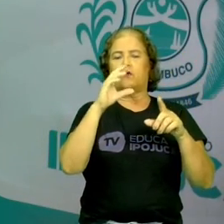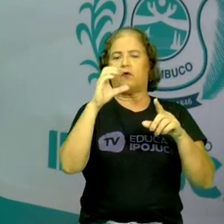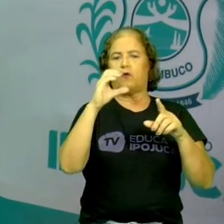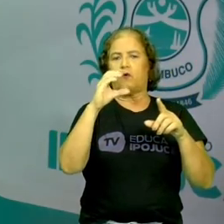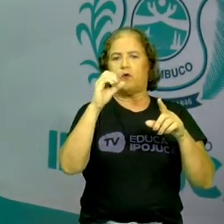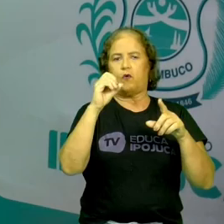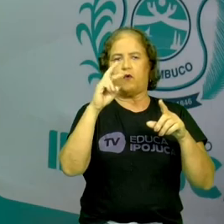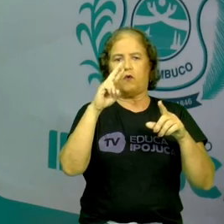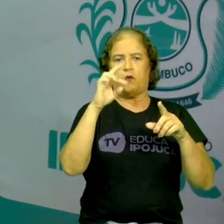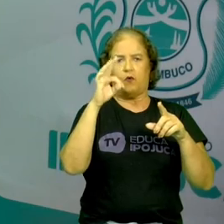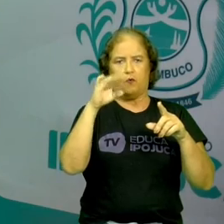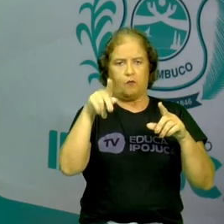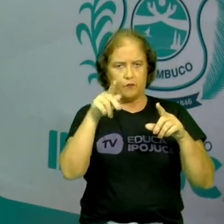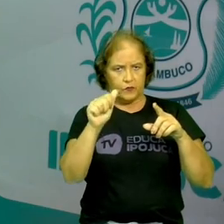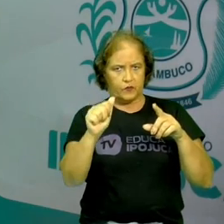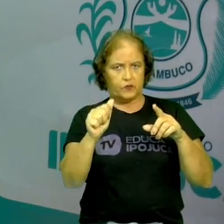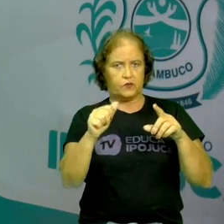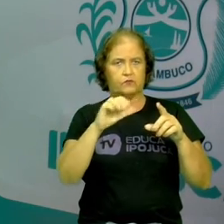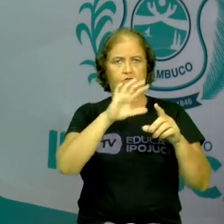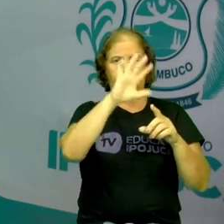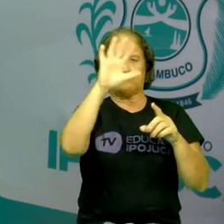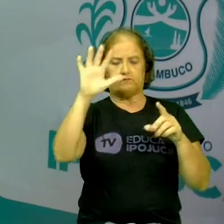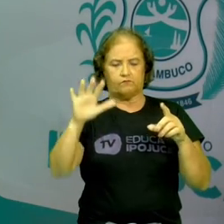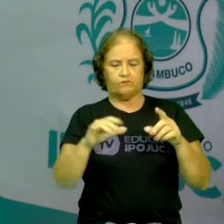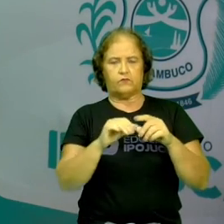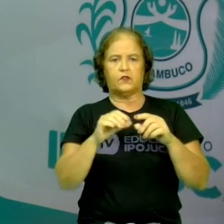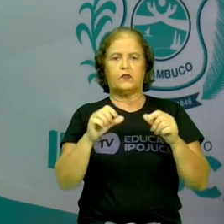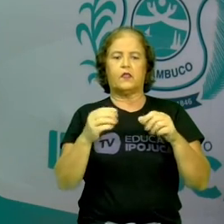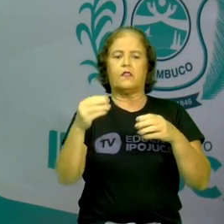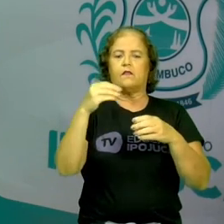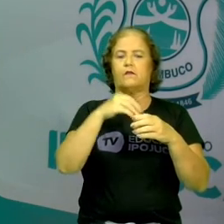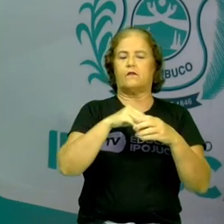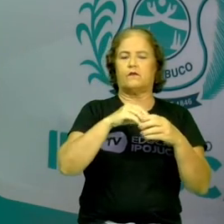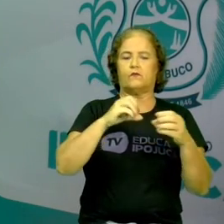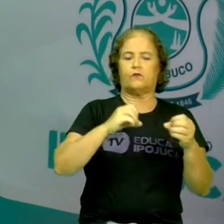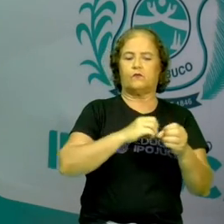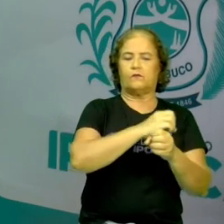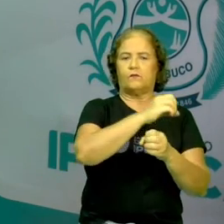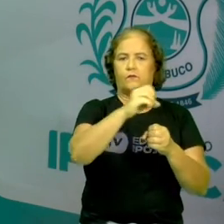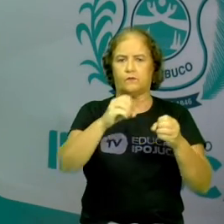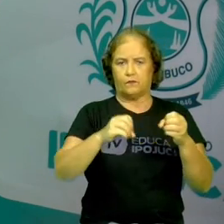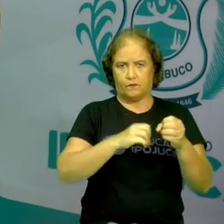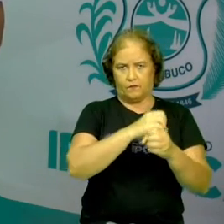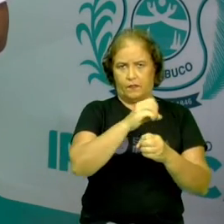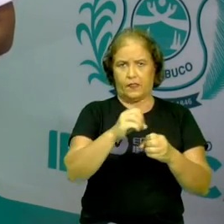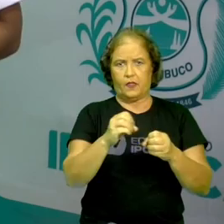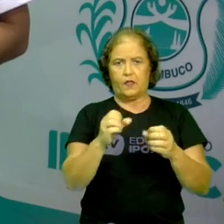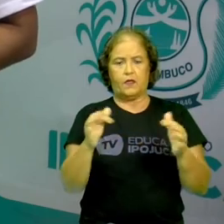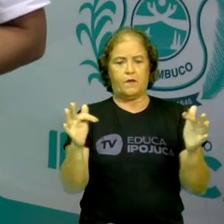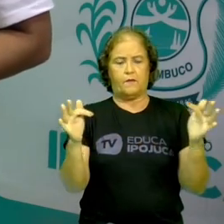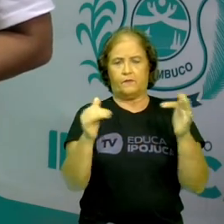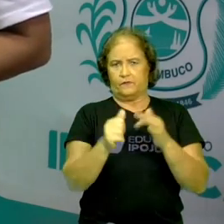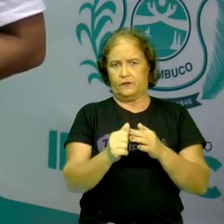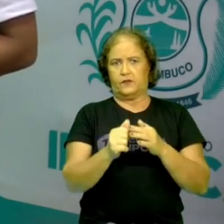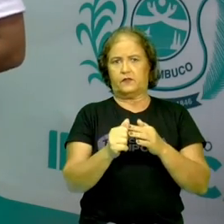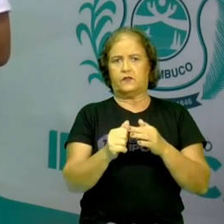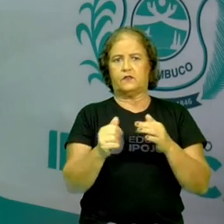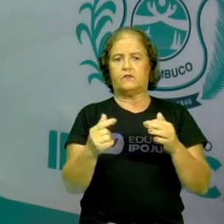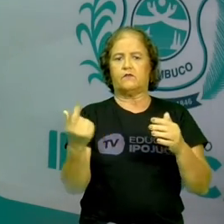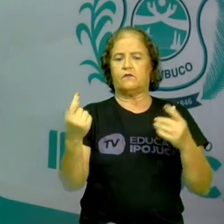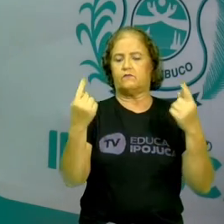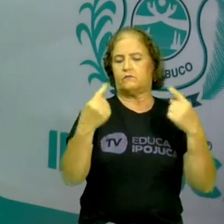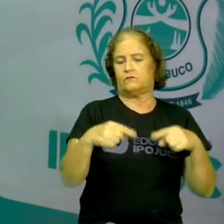parte do nosso sistema solar. Então, só para a gente finalizar a aula de hoje, vamos para o nosso desafio, certo?